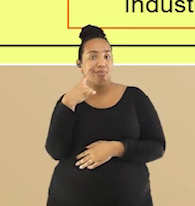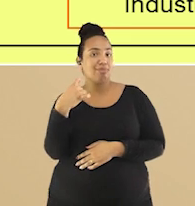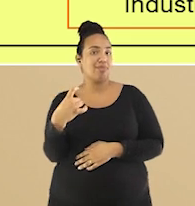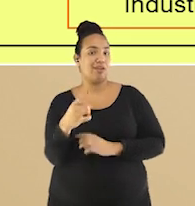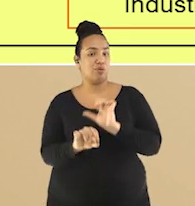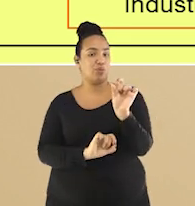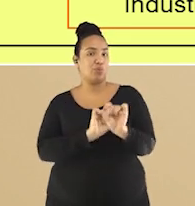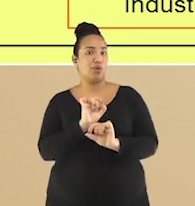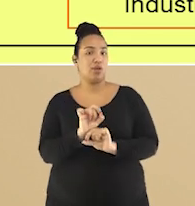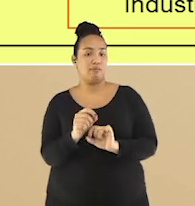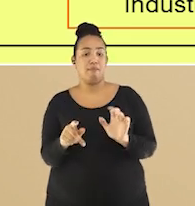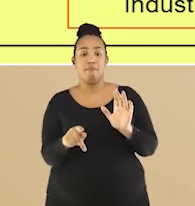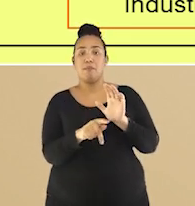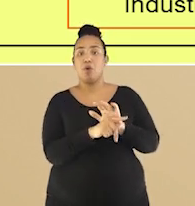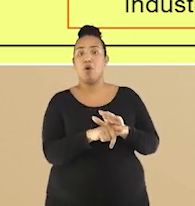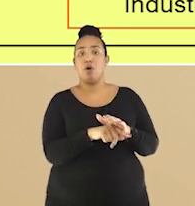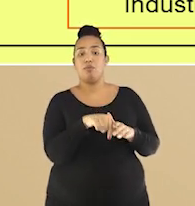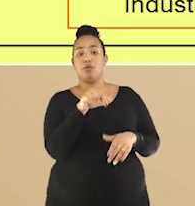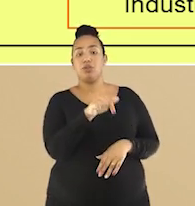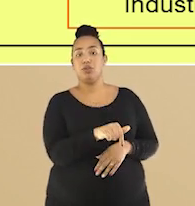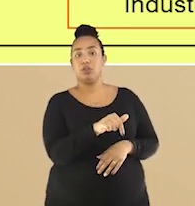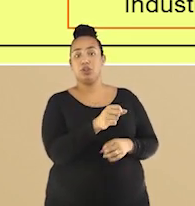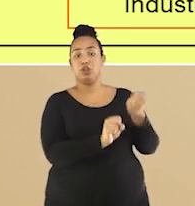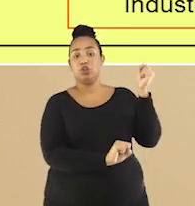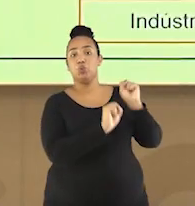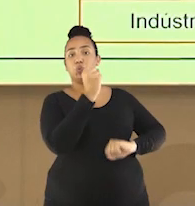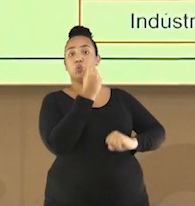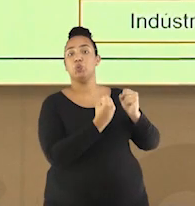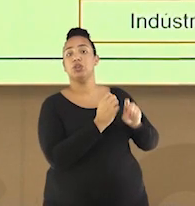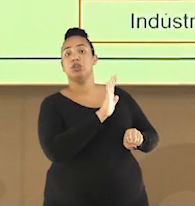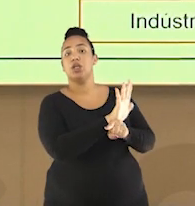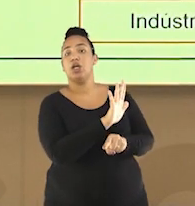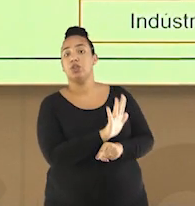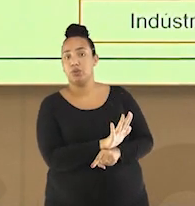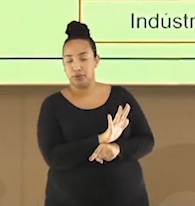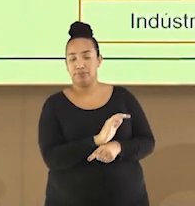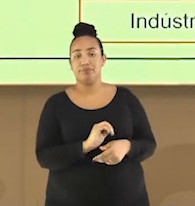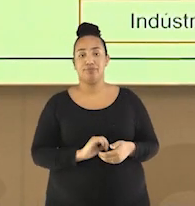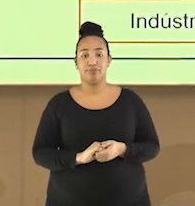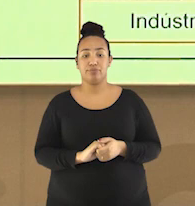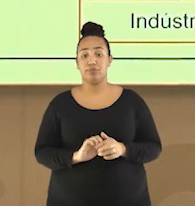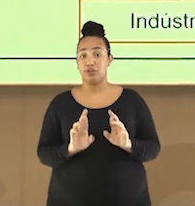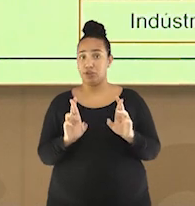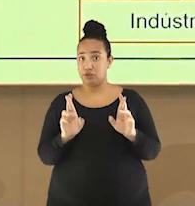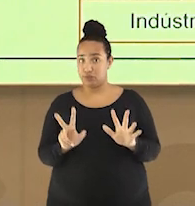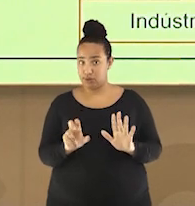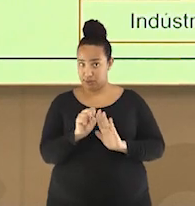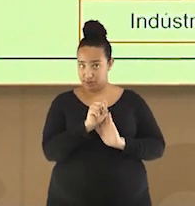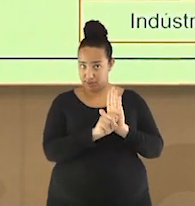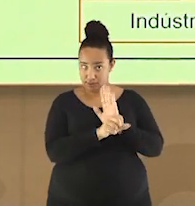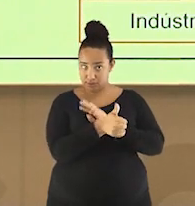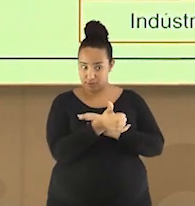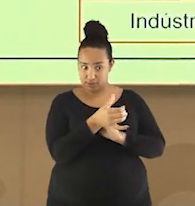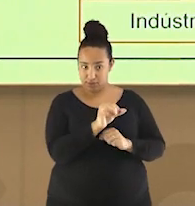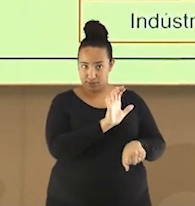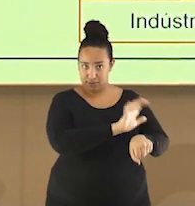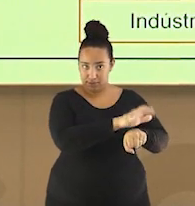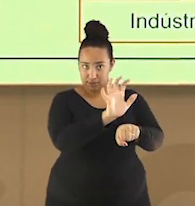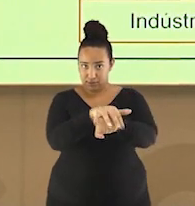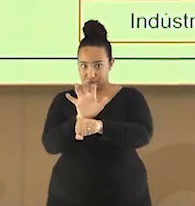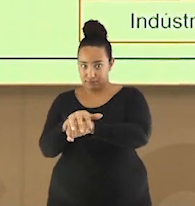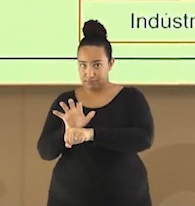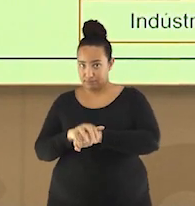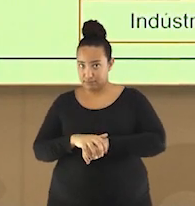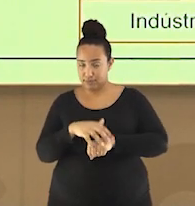atender à demanda do seu grande número de indústrias. Diferente do colonialismo do século XVI, que é a prática de